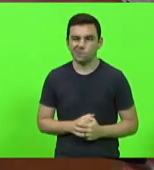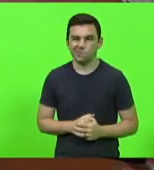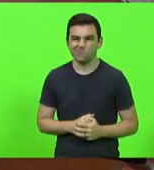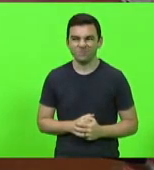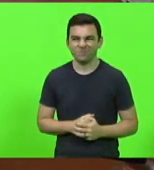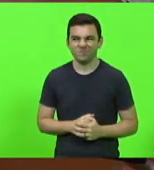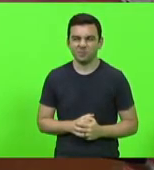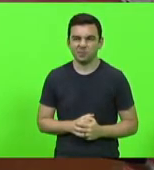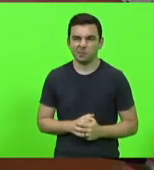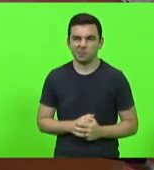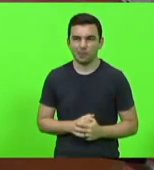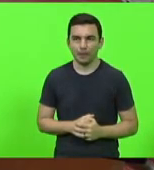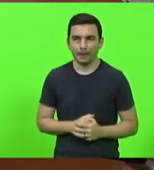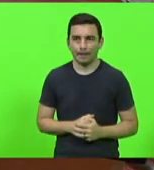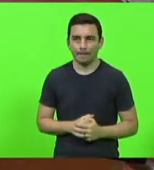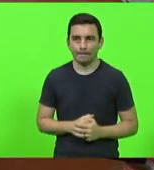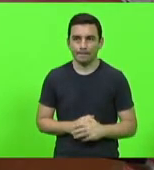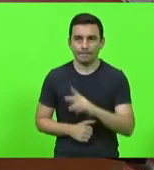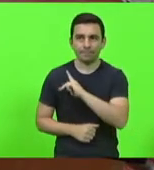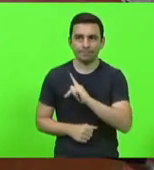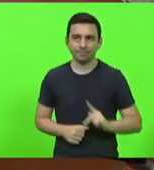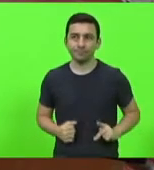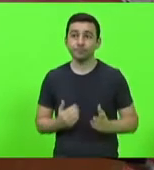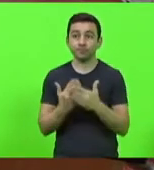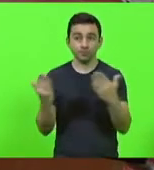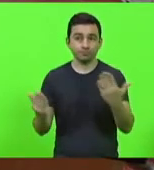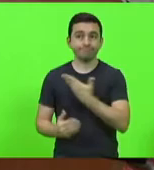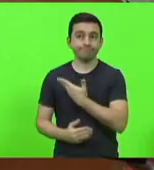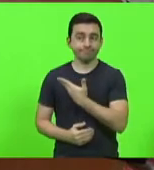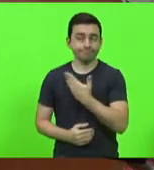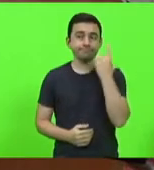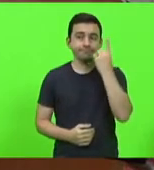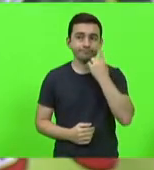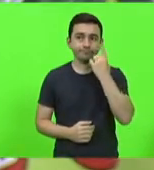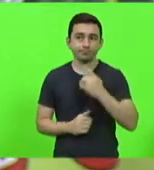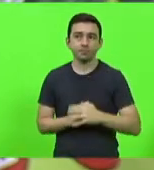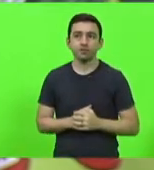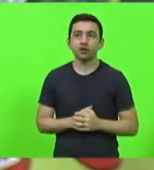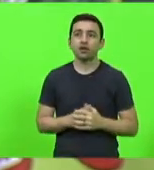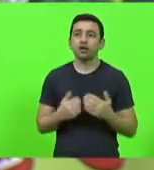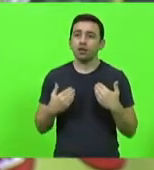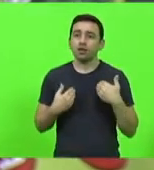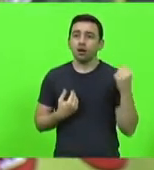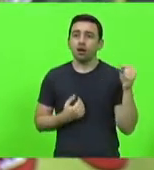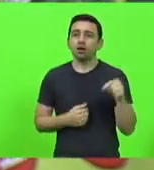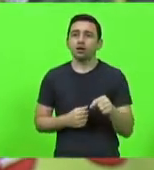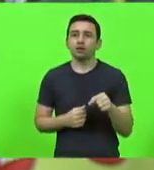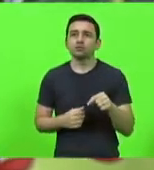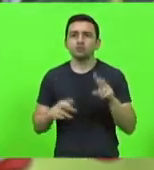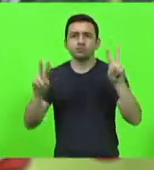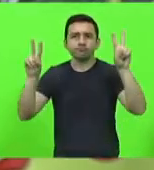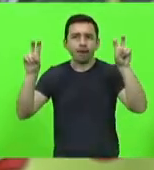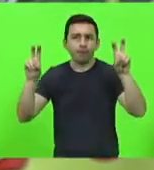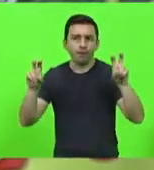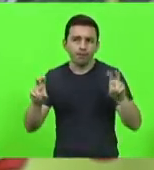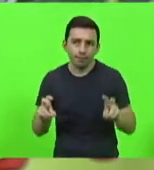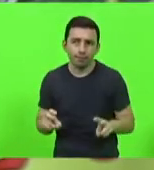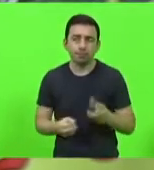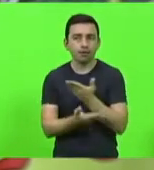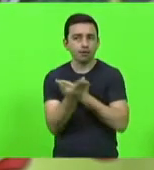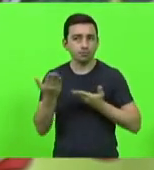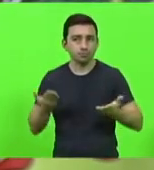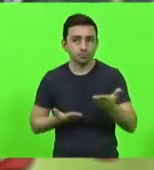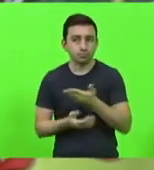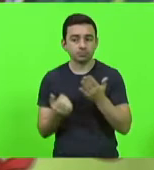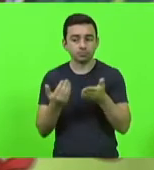Senhor presidente, senhores colegas, eu trago aqui alguns temas para compartilhar com o